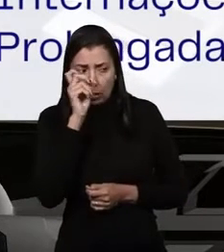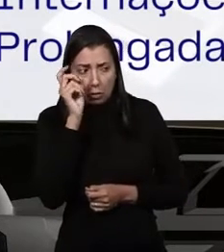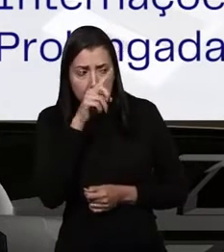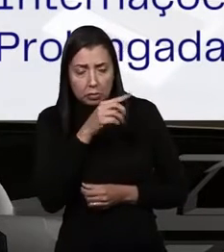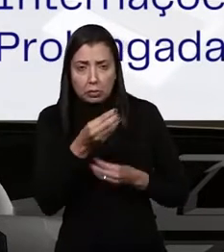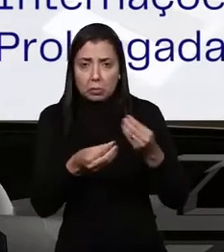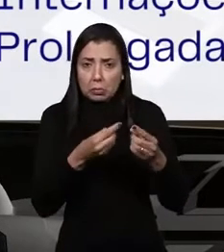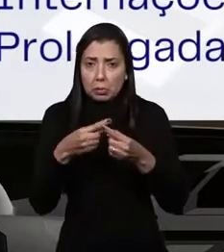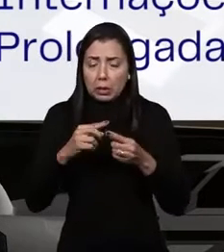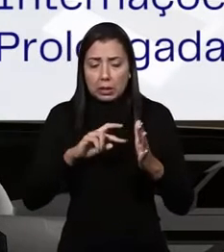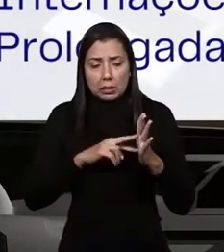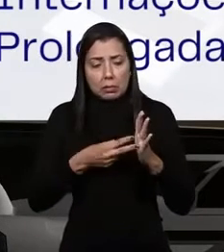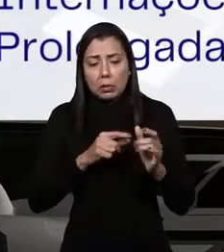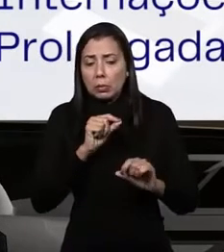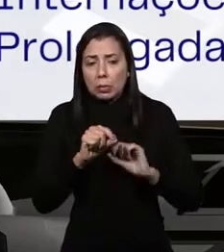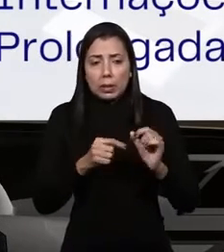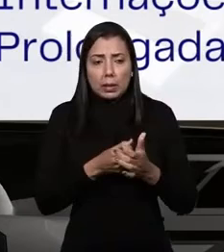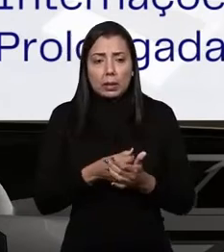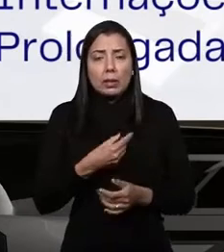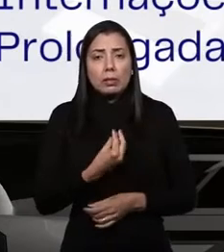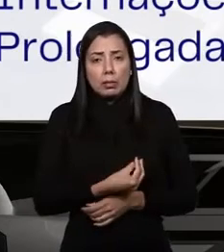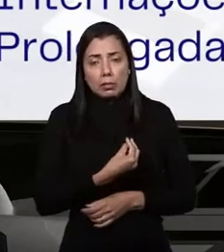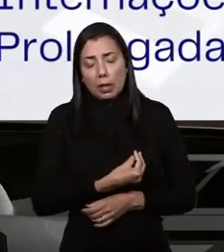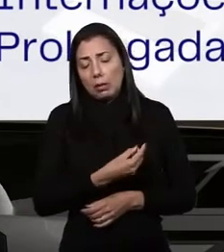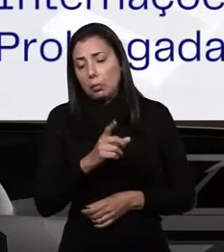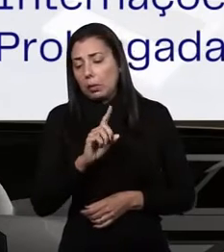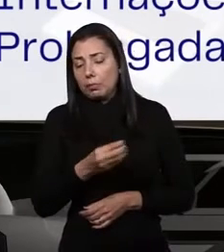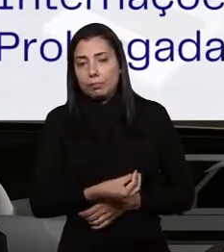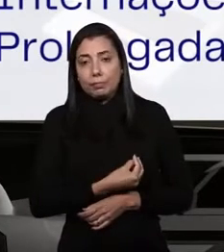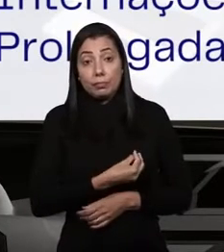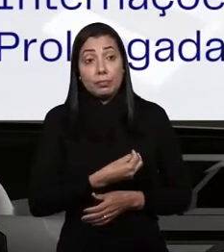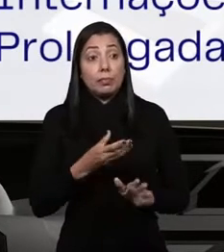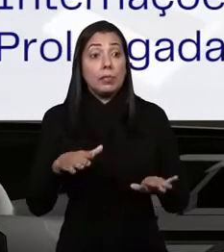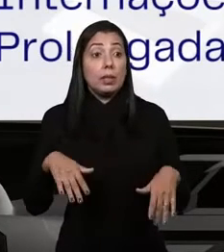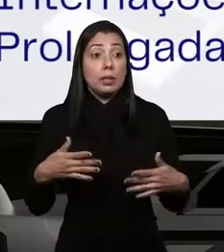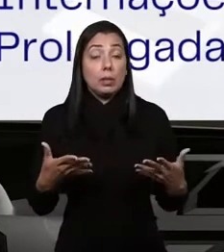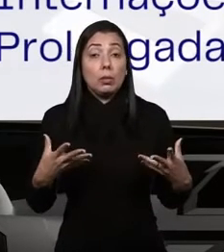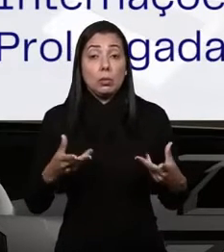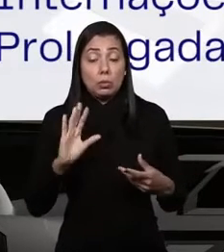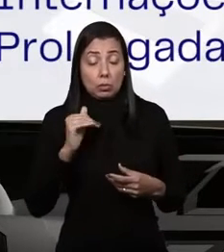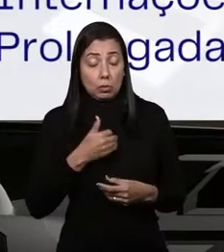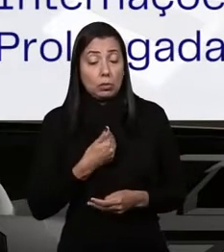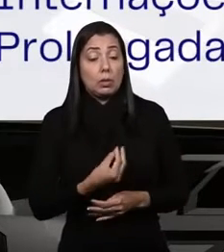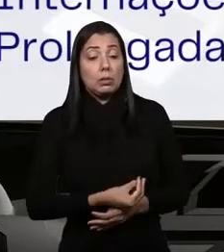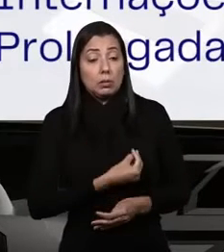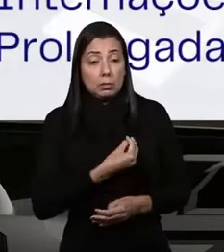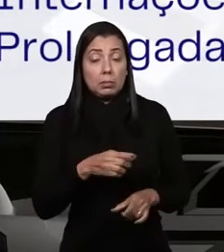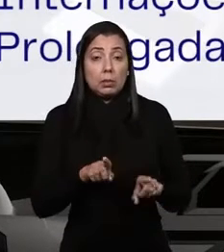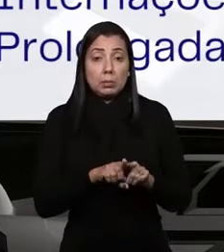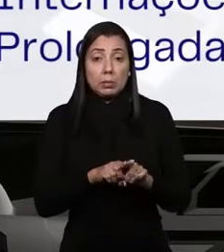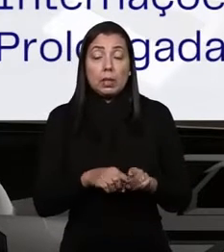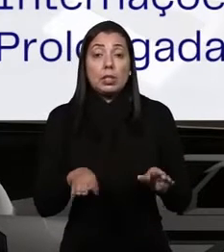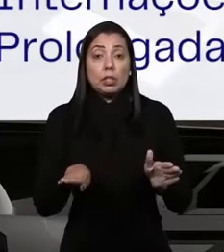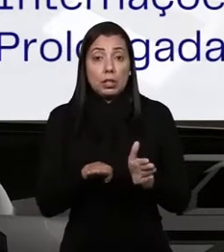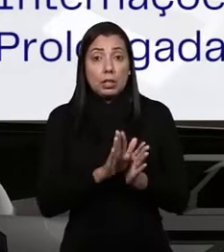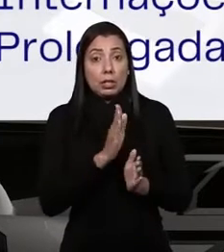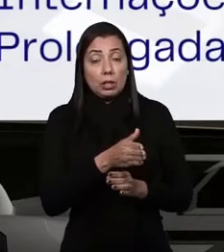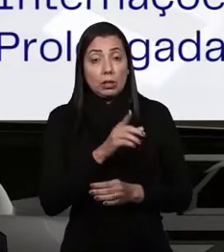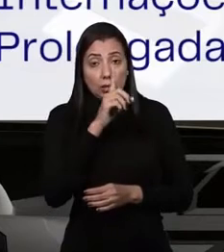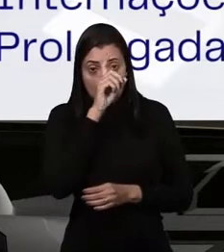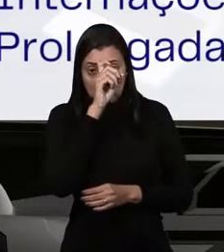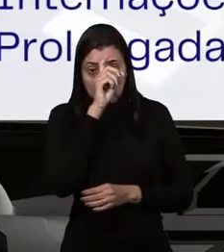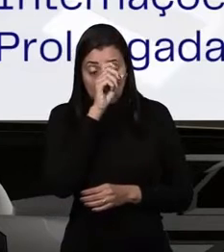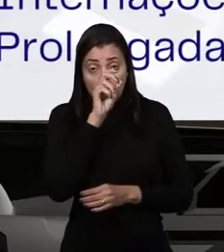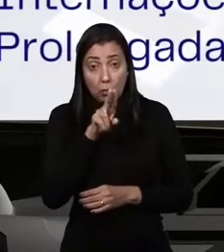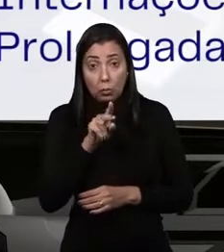porque isso significaria viver ou não viver. Então, todos nós vivemos isso. Eu também cheguei a ficar internado, cheguei a ir até para uma